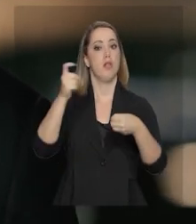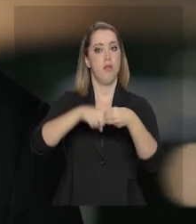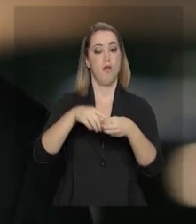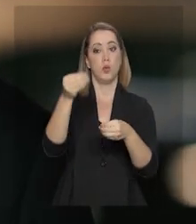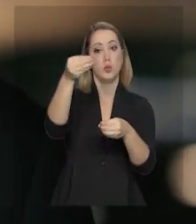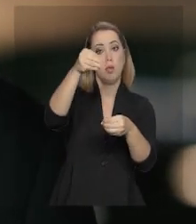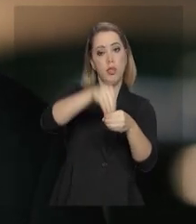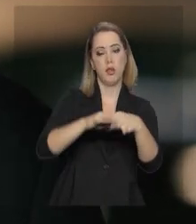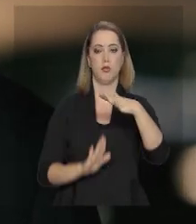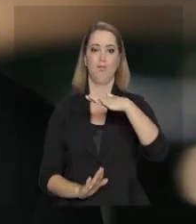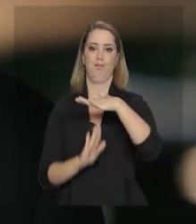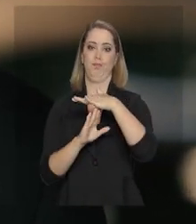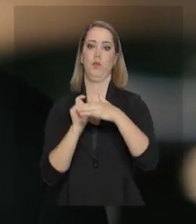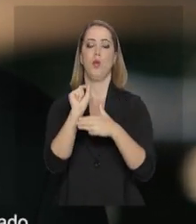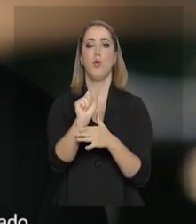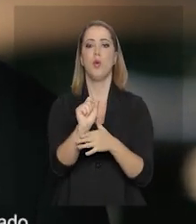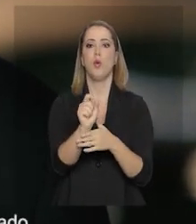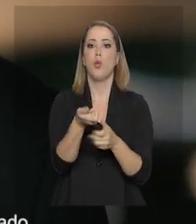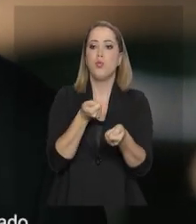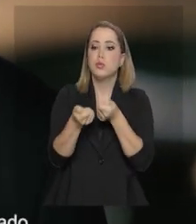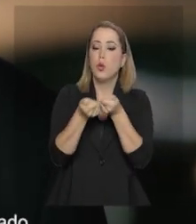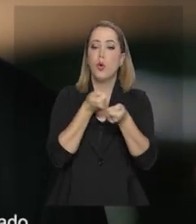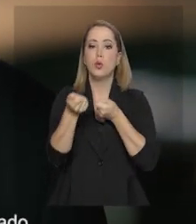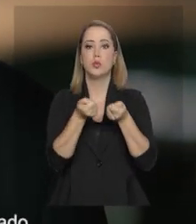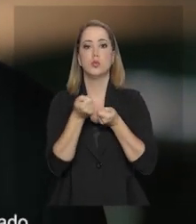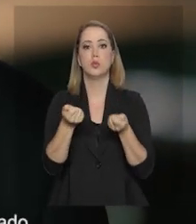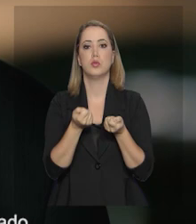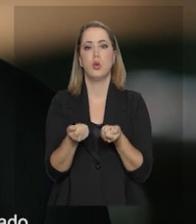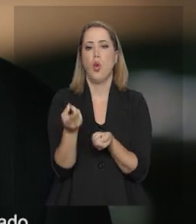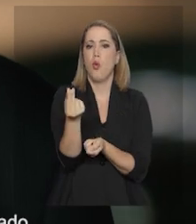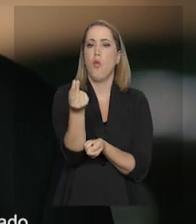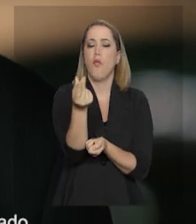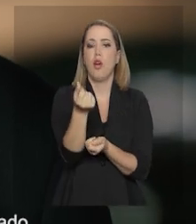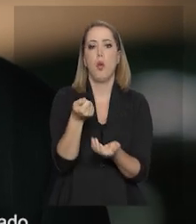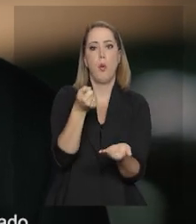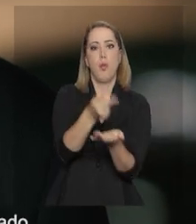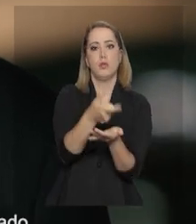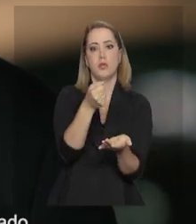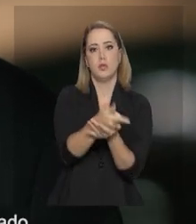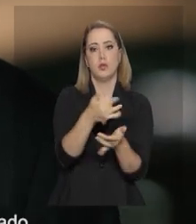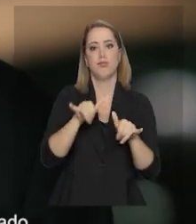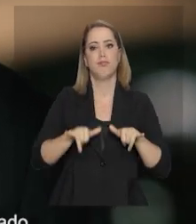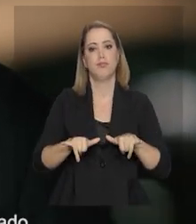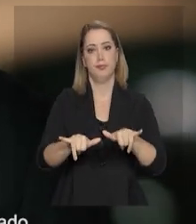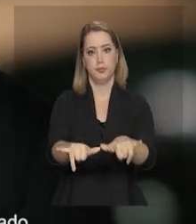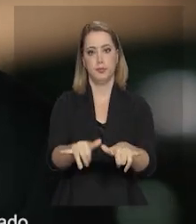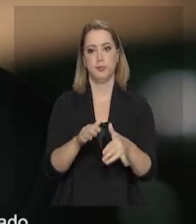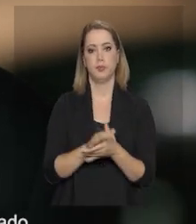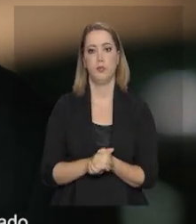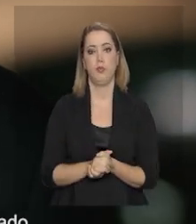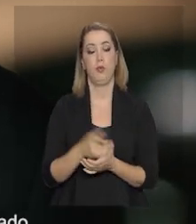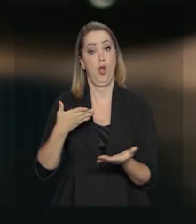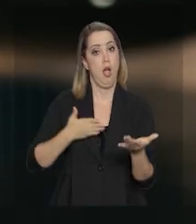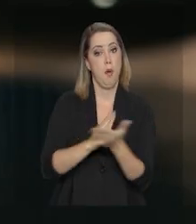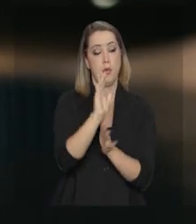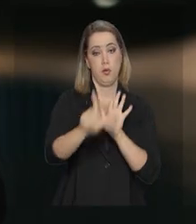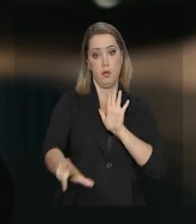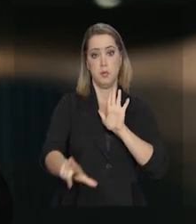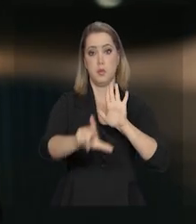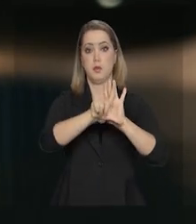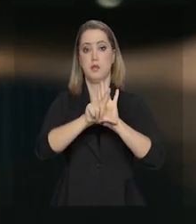e voltou a ficar dentro da meta, o que vai colocar um freio na carestia que você sente no supermercado.